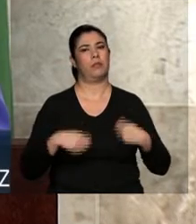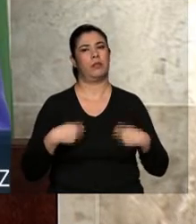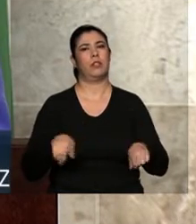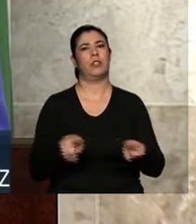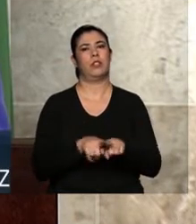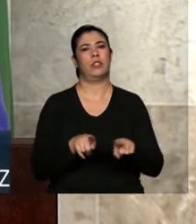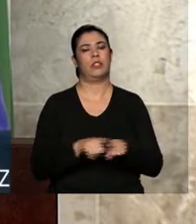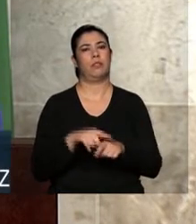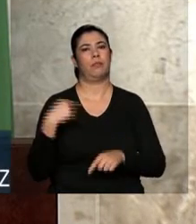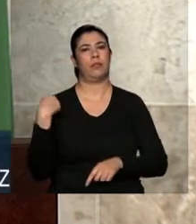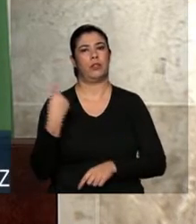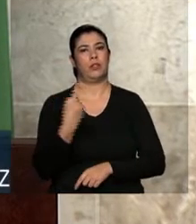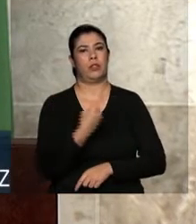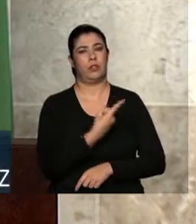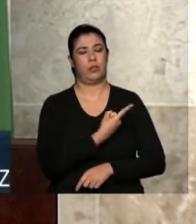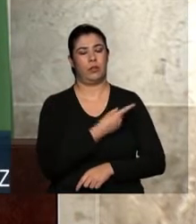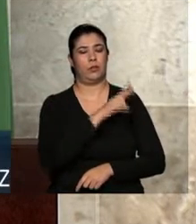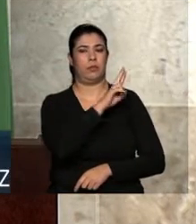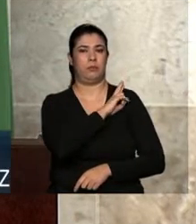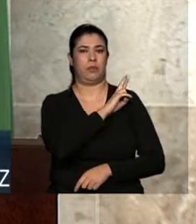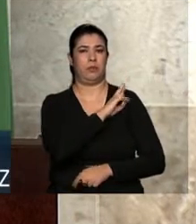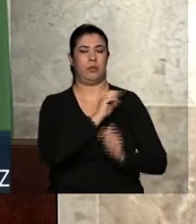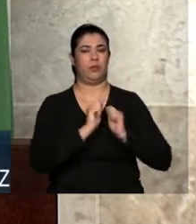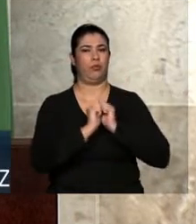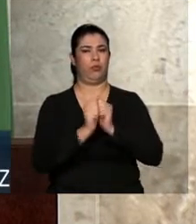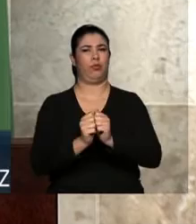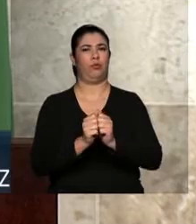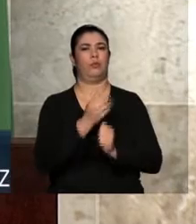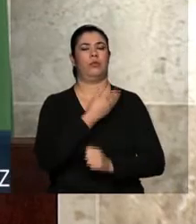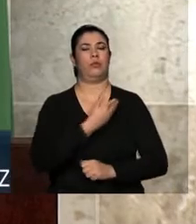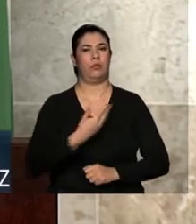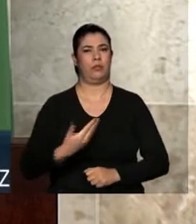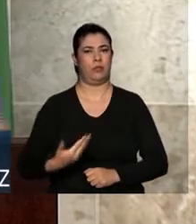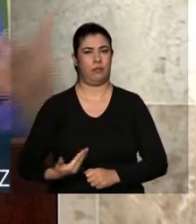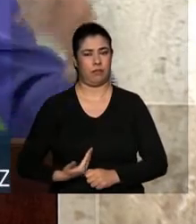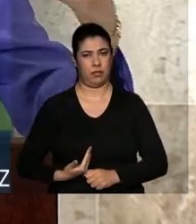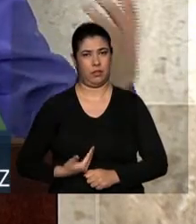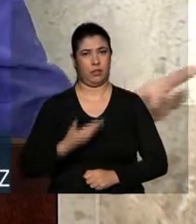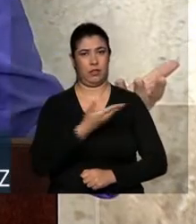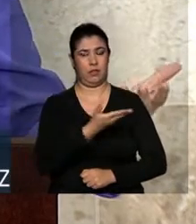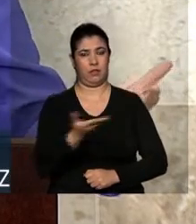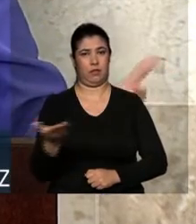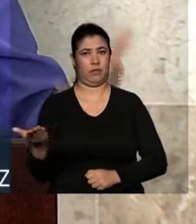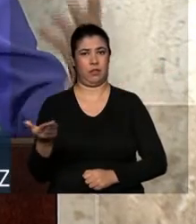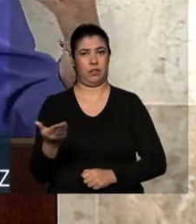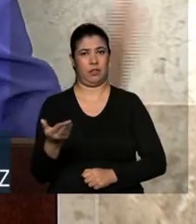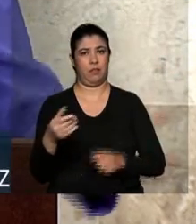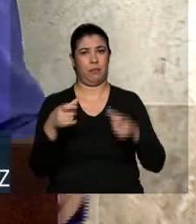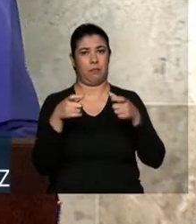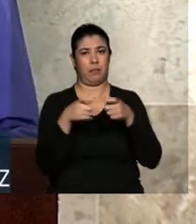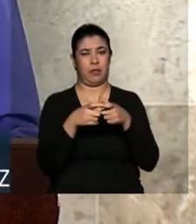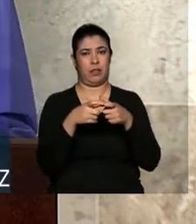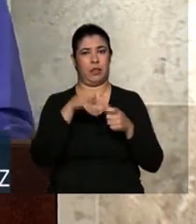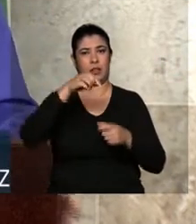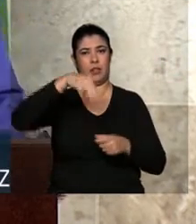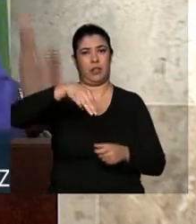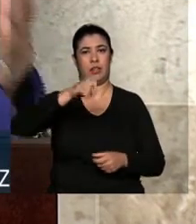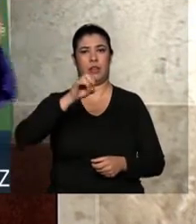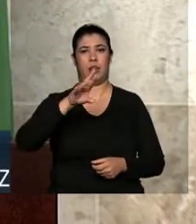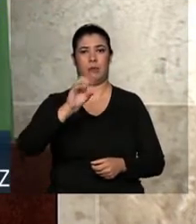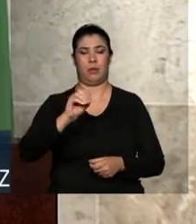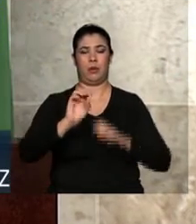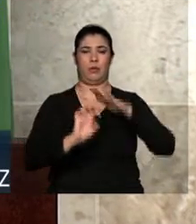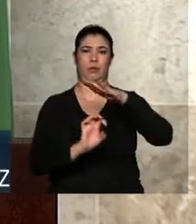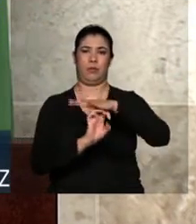da nossa parte, da parte do governo, da parte das pequenas e microempresas,